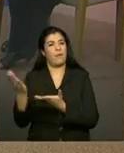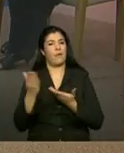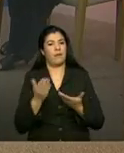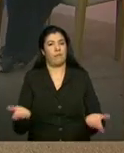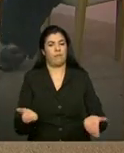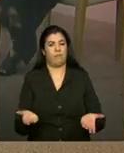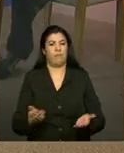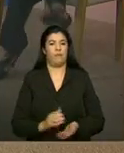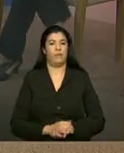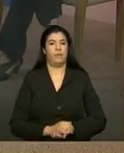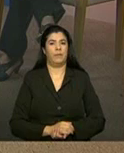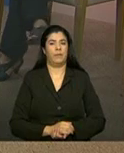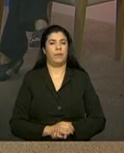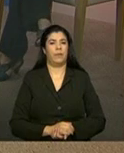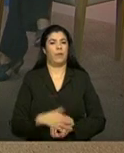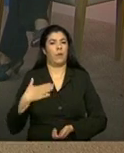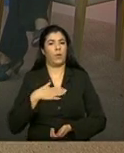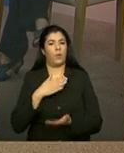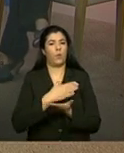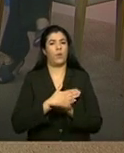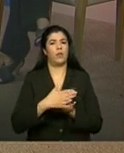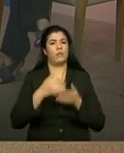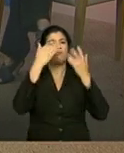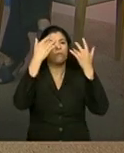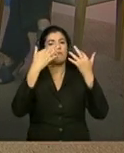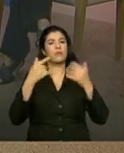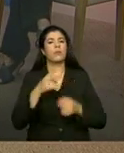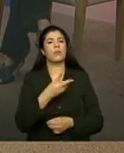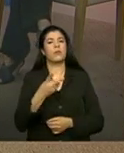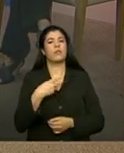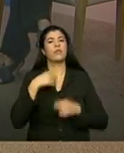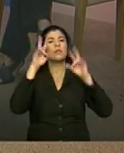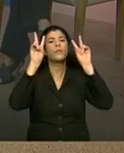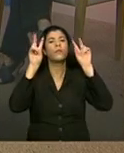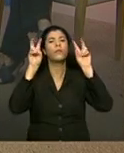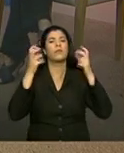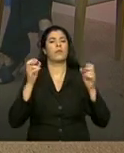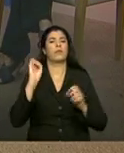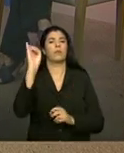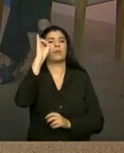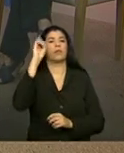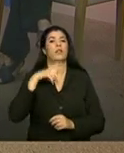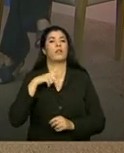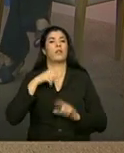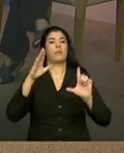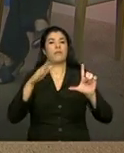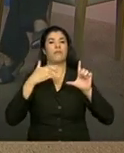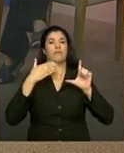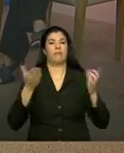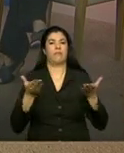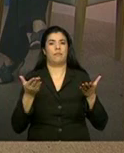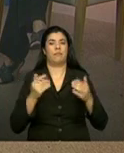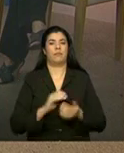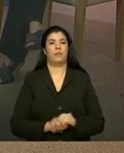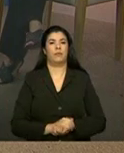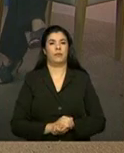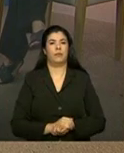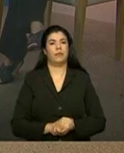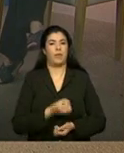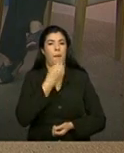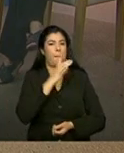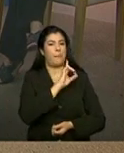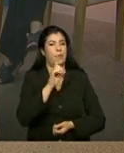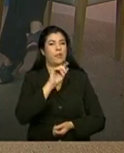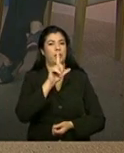-vindas. Eu gostaria inicialmente que vocês falassem da importância dessa teleconferência e desses temas. Liliane, bom dia.